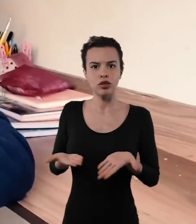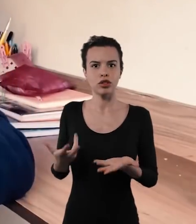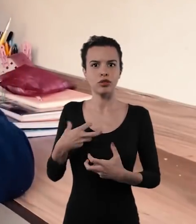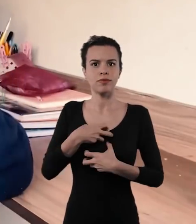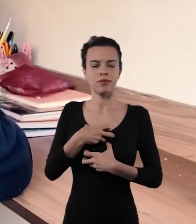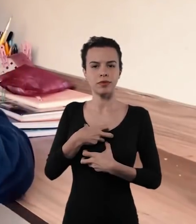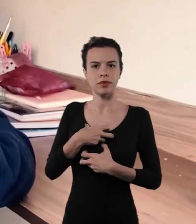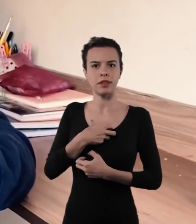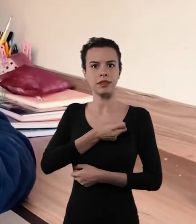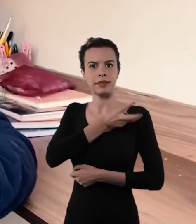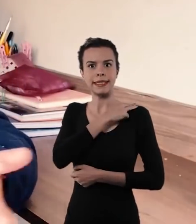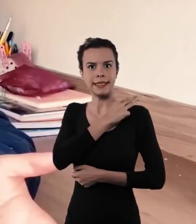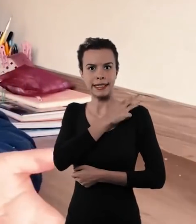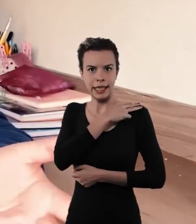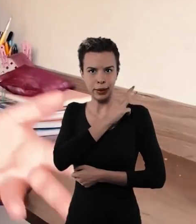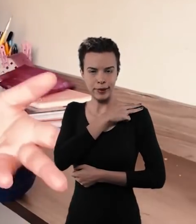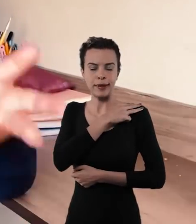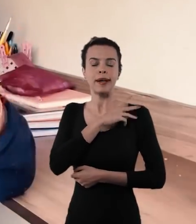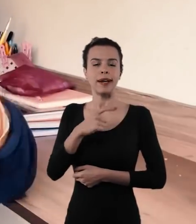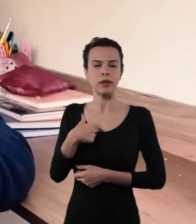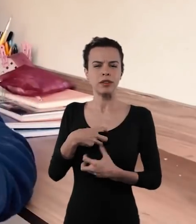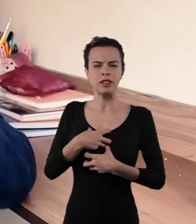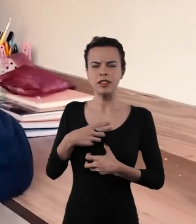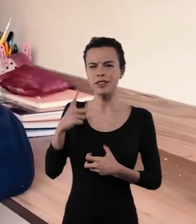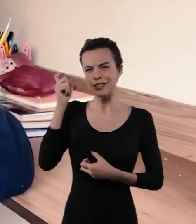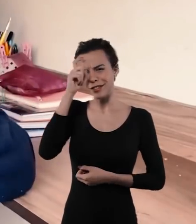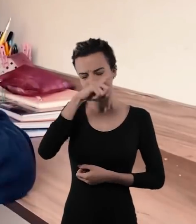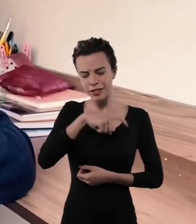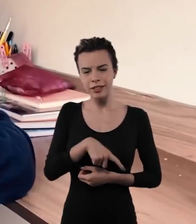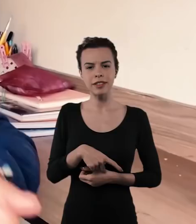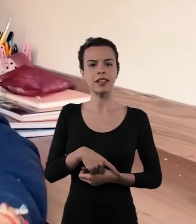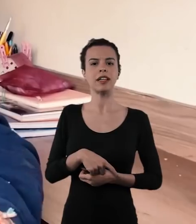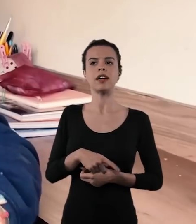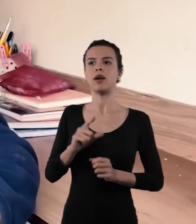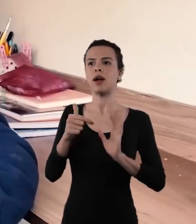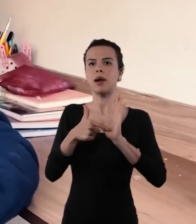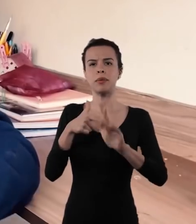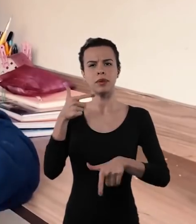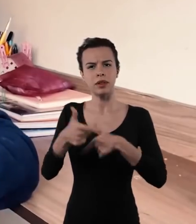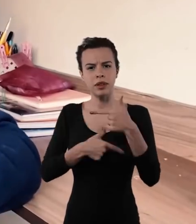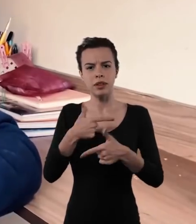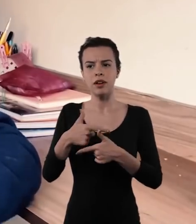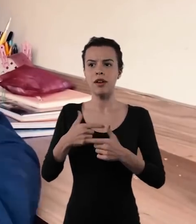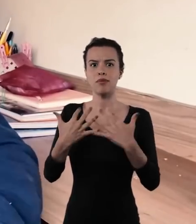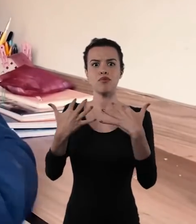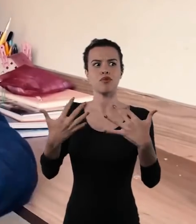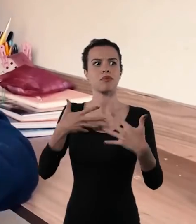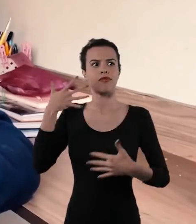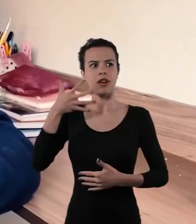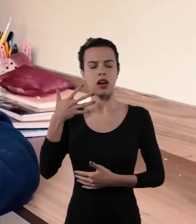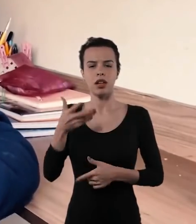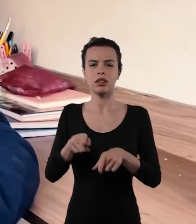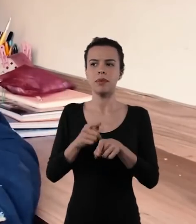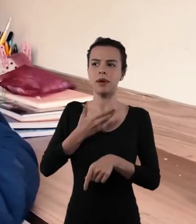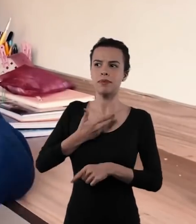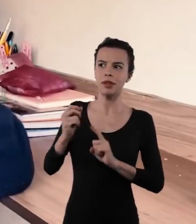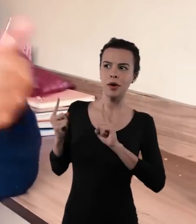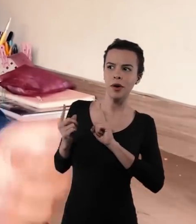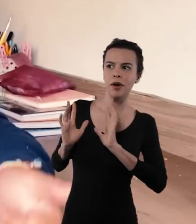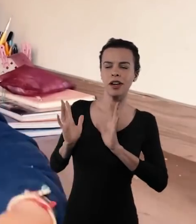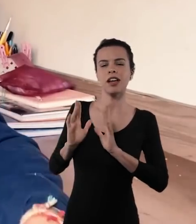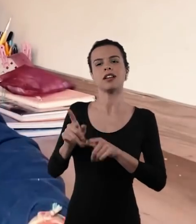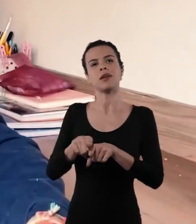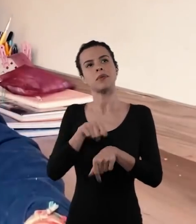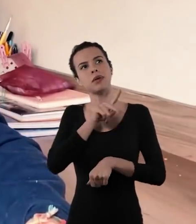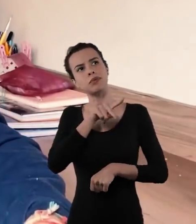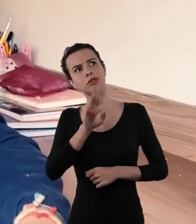carrego até hoje que eu estou no terceirão, né? Então, tipo assim, eu senti uma dificuldade tremenda para apresentar trabalho, para falar em público, às vezes até fazer uma